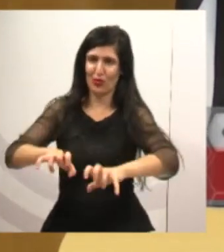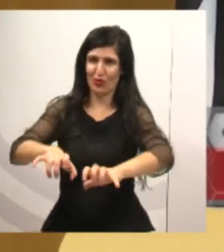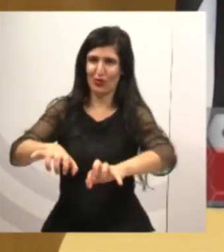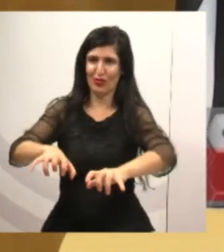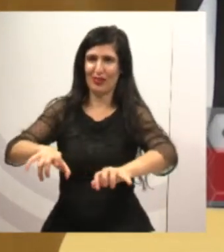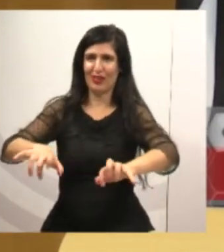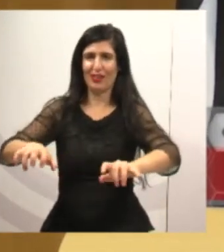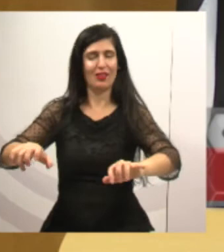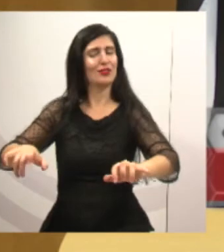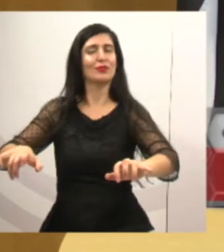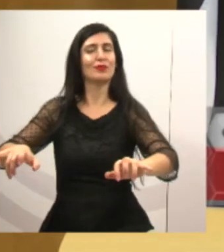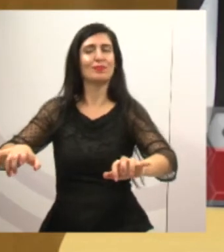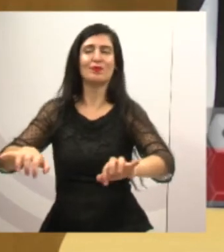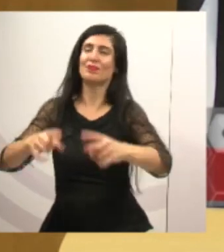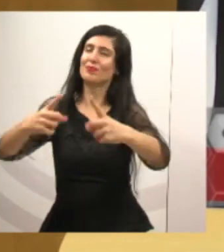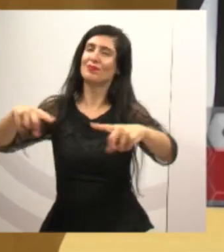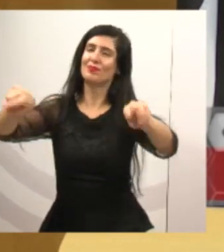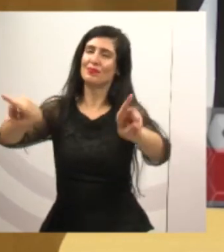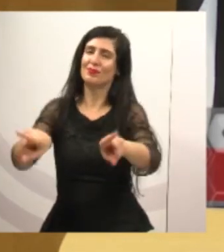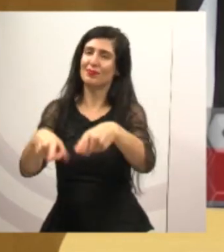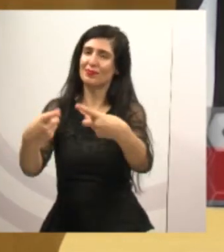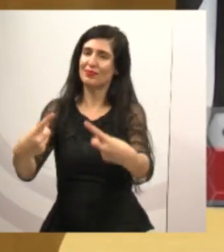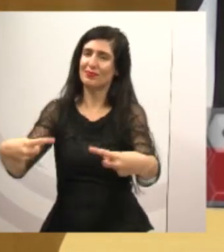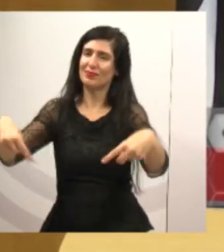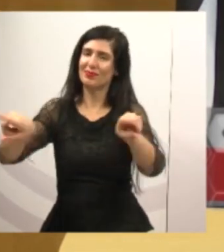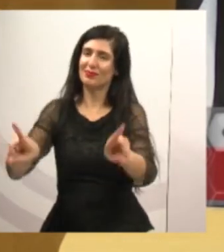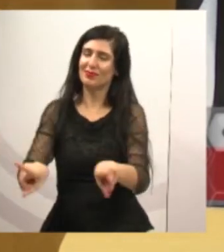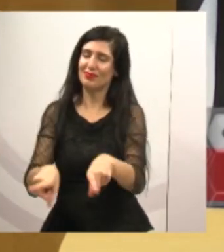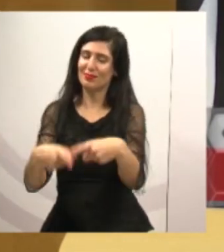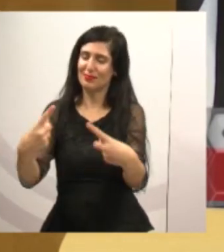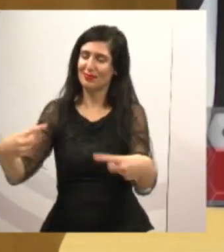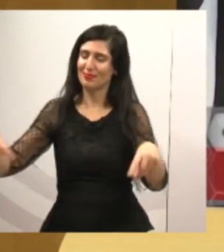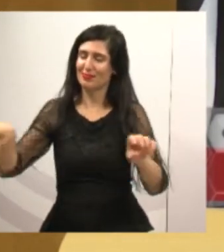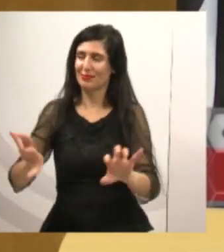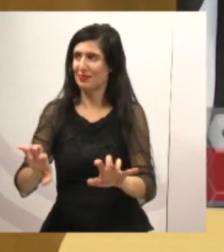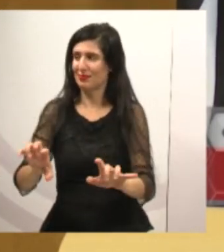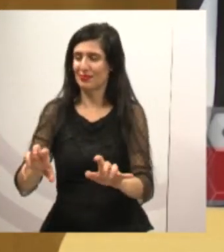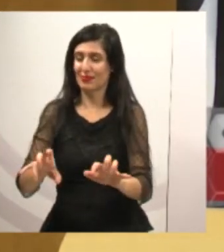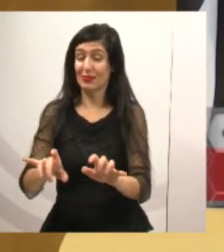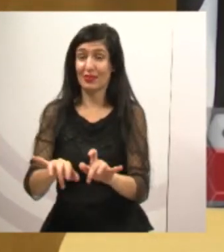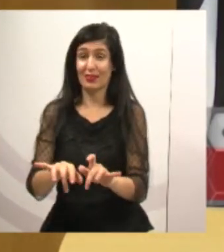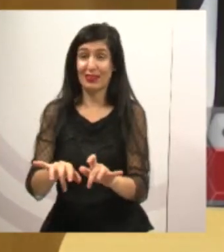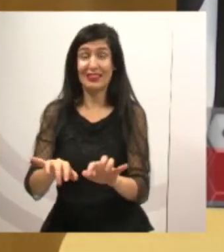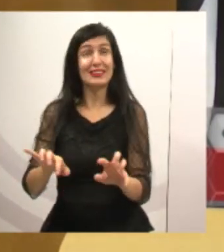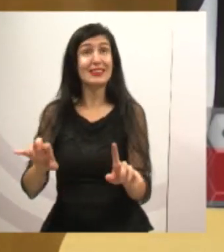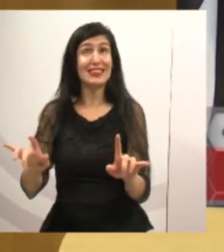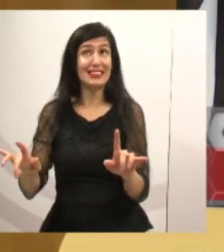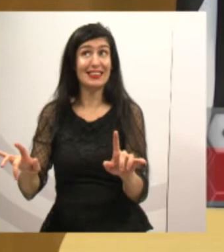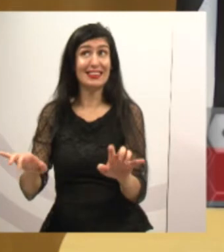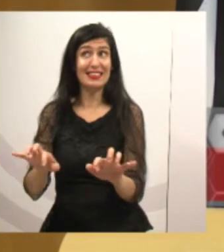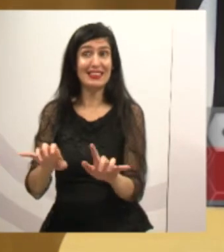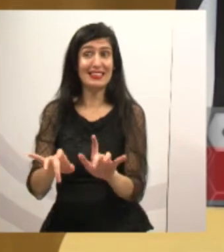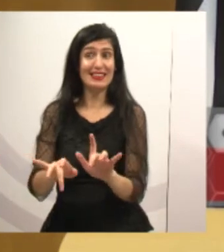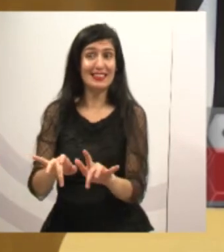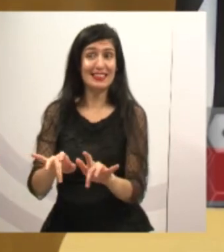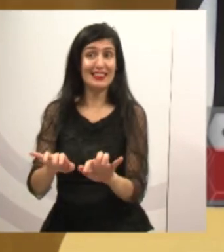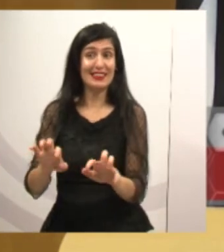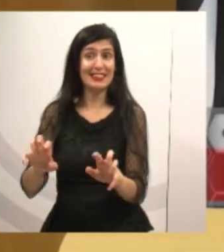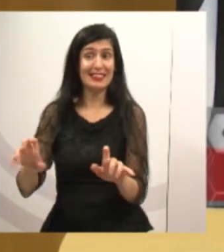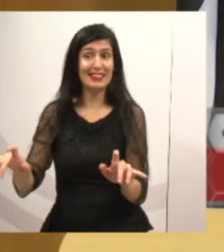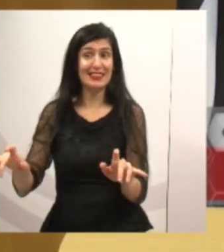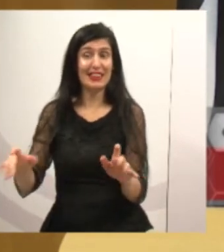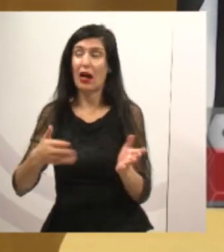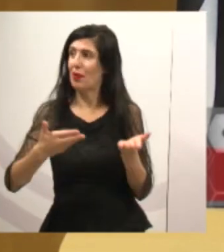ele e mais outras duplas aqui, que eu não tenho nome, e vamos fazer uma apresentação no Reflori.